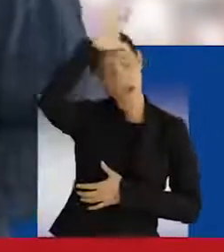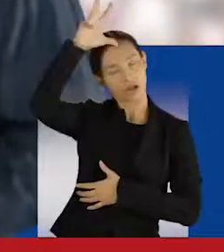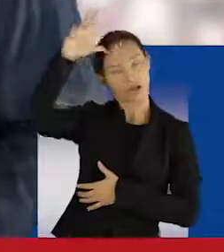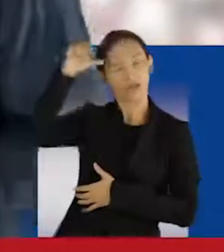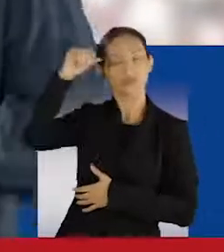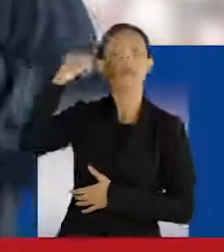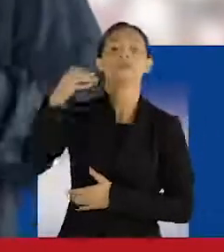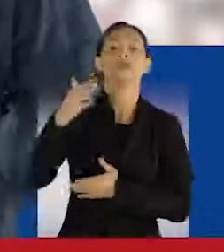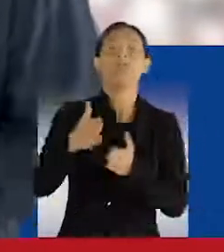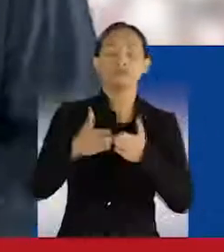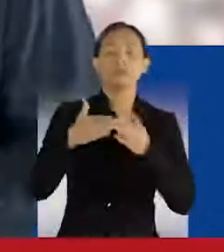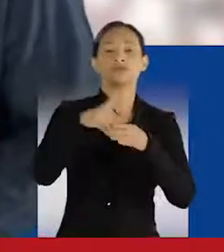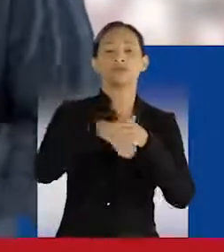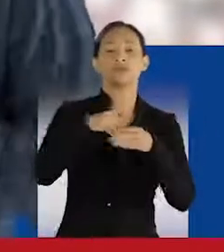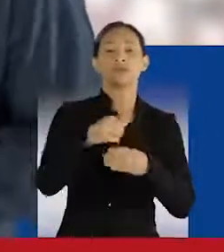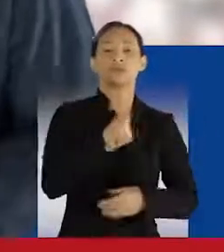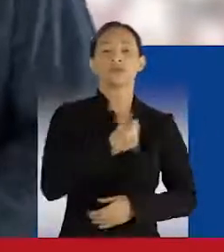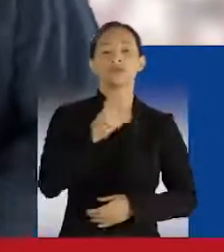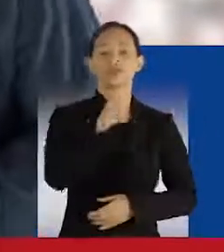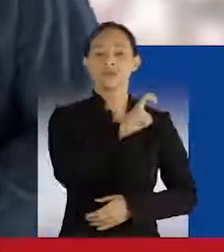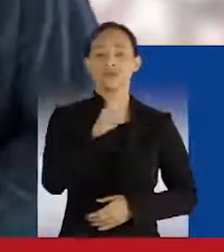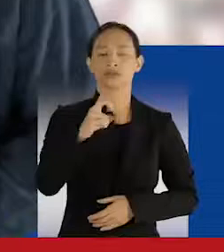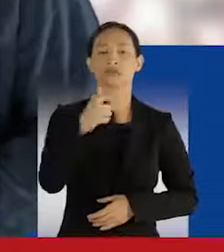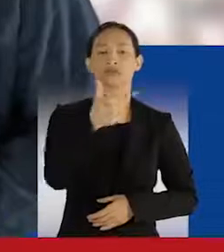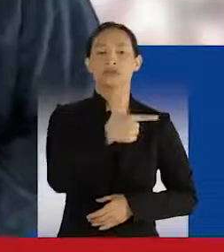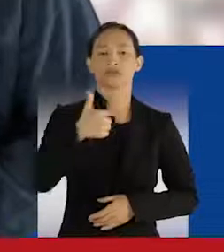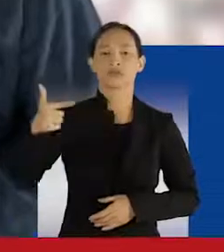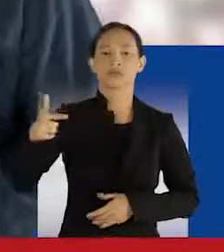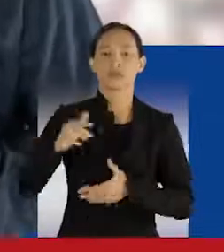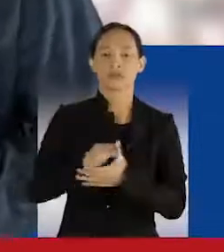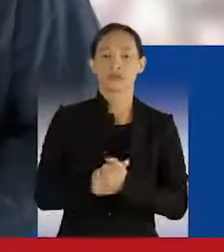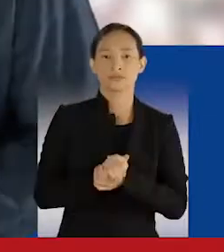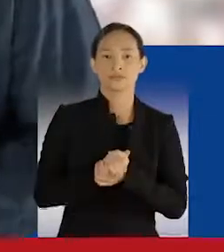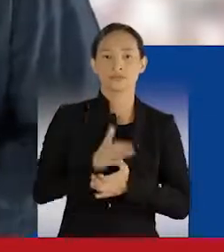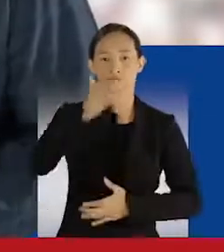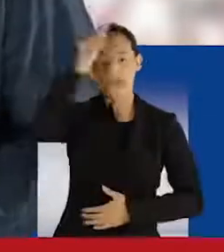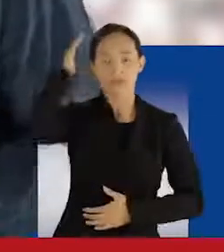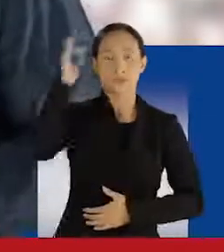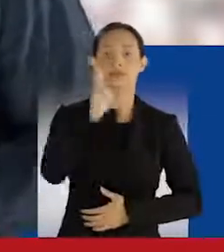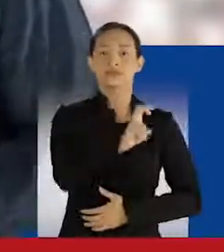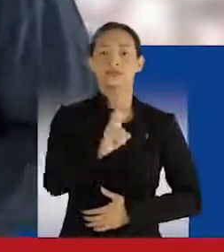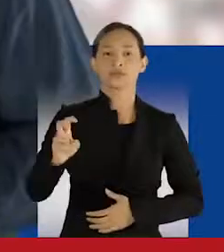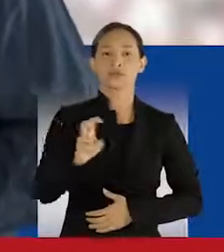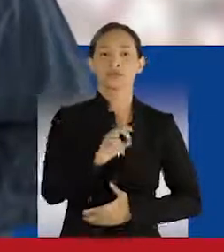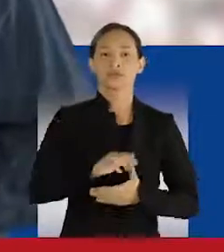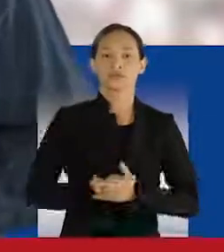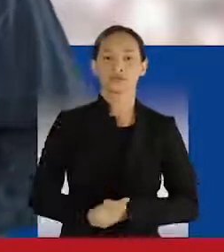um novo Amazonas. Peço seu voto de umanecimento 55222 ou mar55, o meu governador. Obrigado